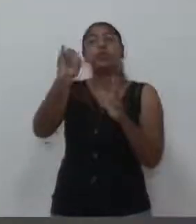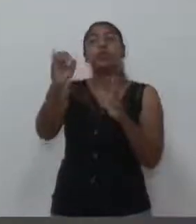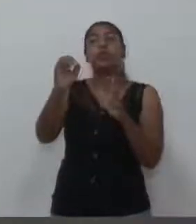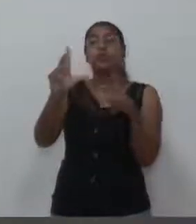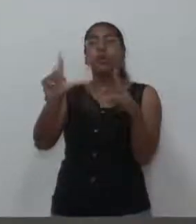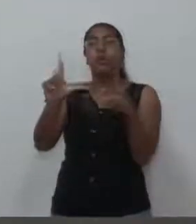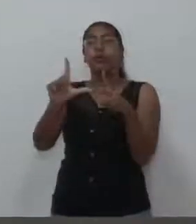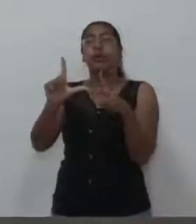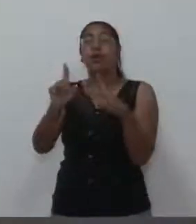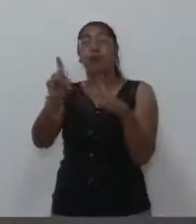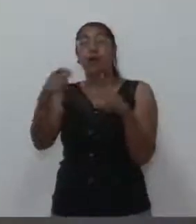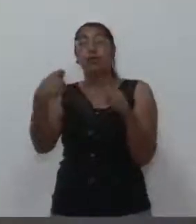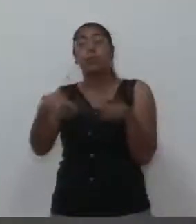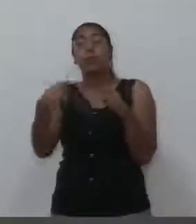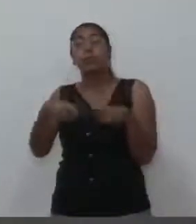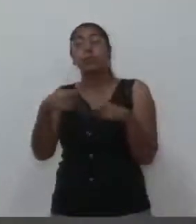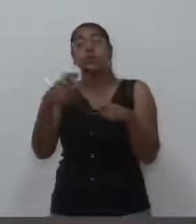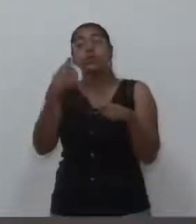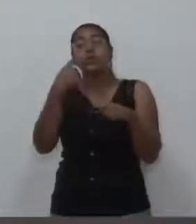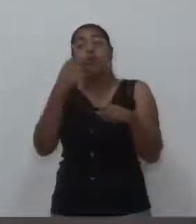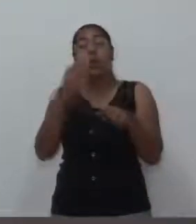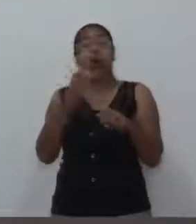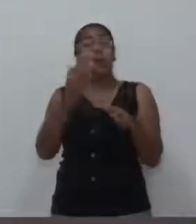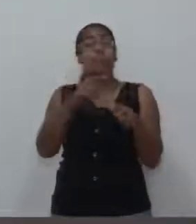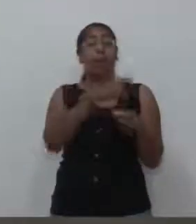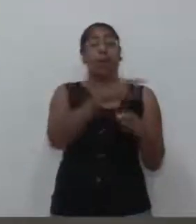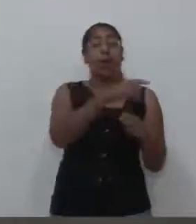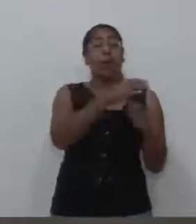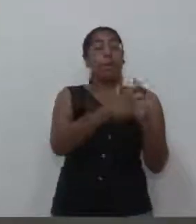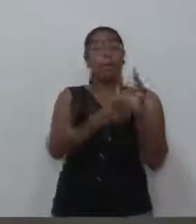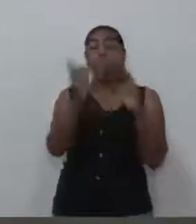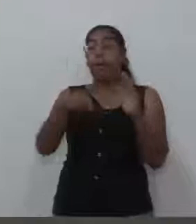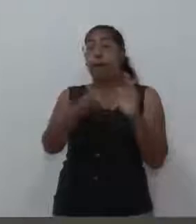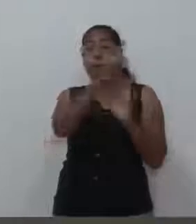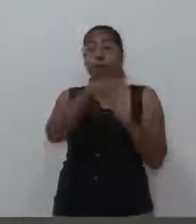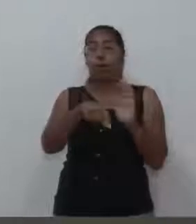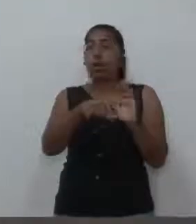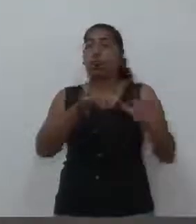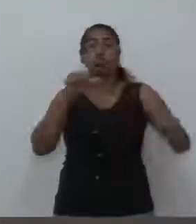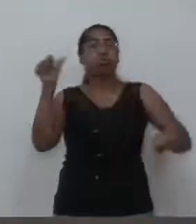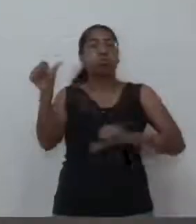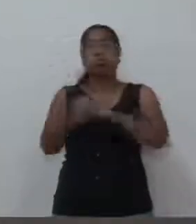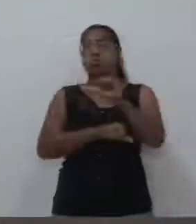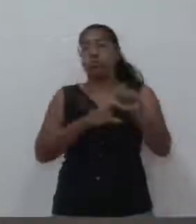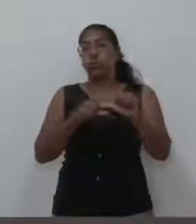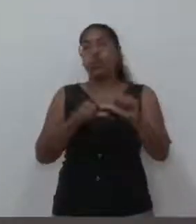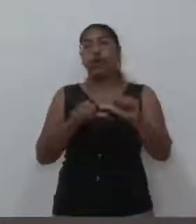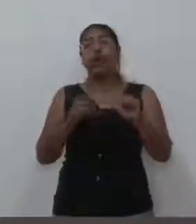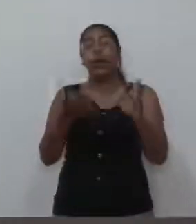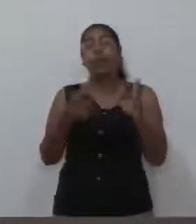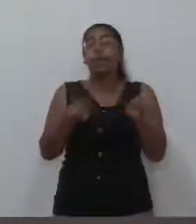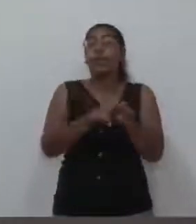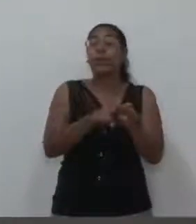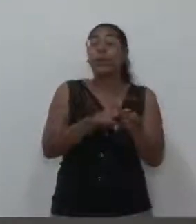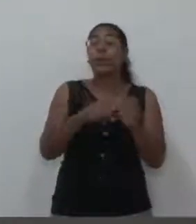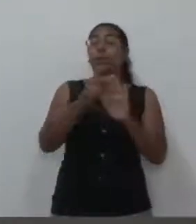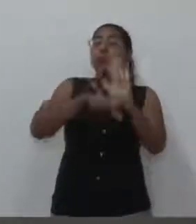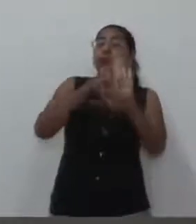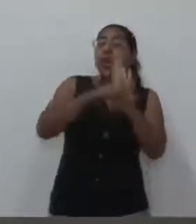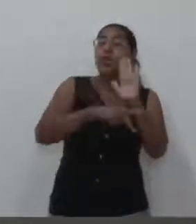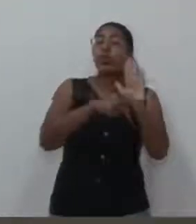trancamento da pauta, porque isso acaba prejudicando todo o andamento de outros projetos que estão na casa, mas esperamos que